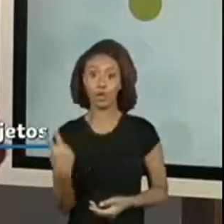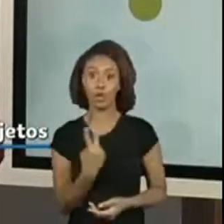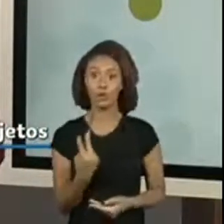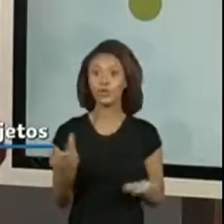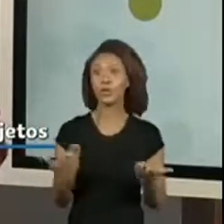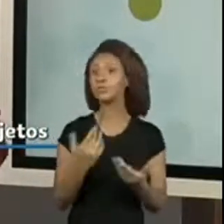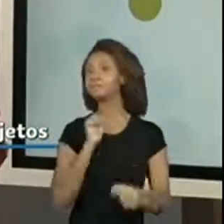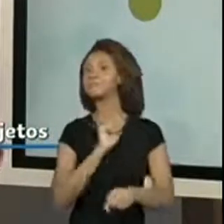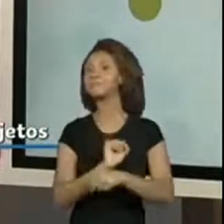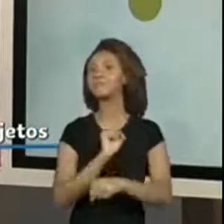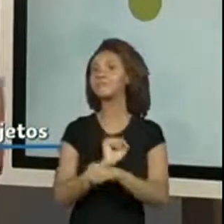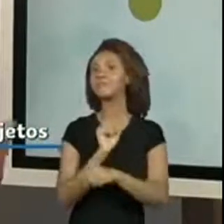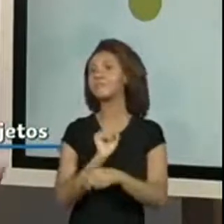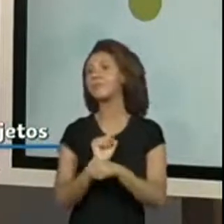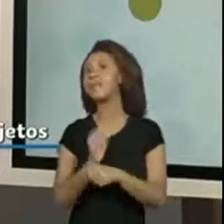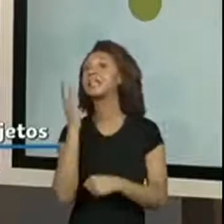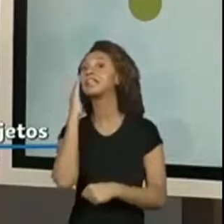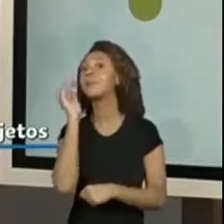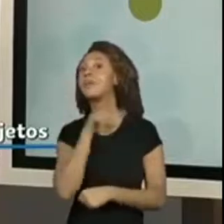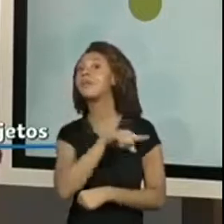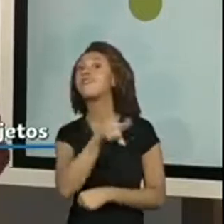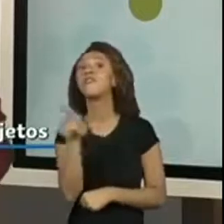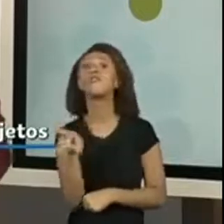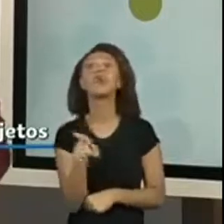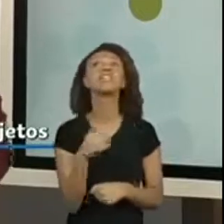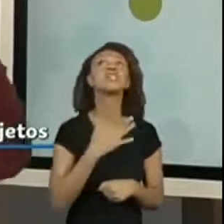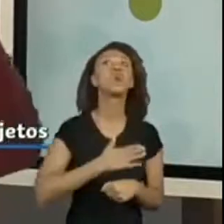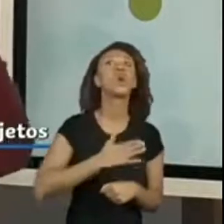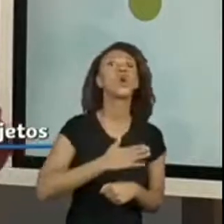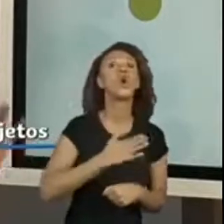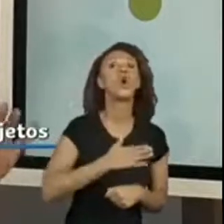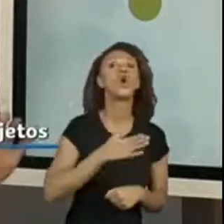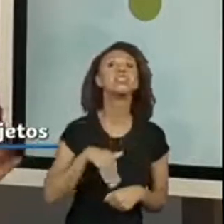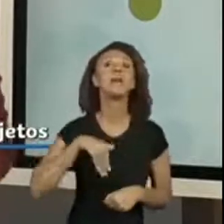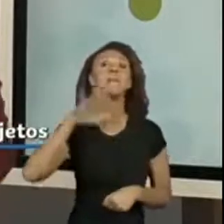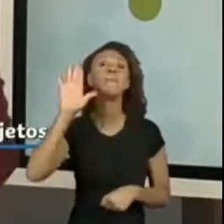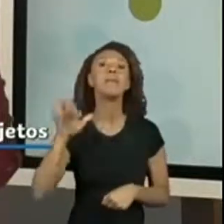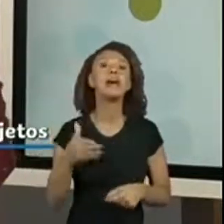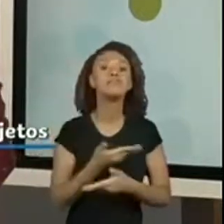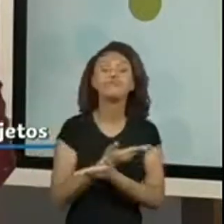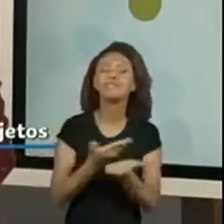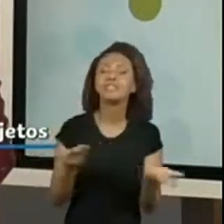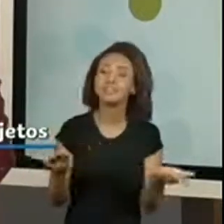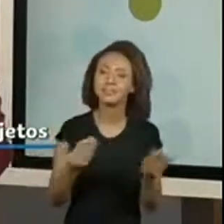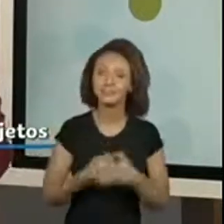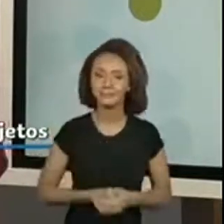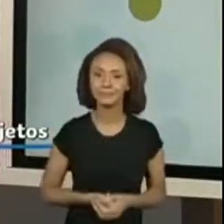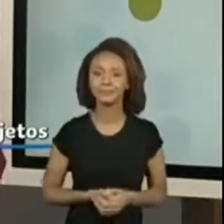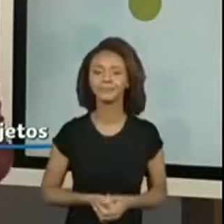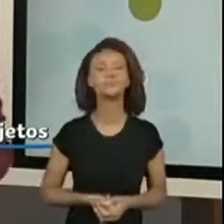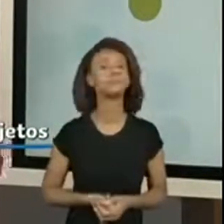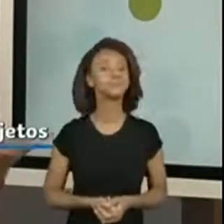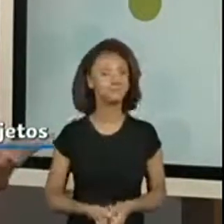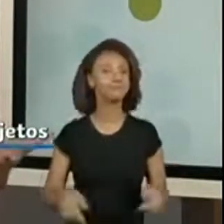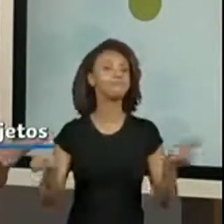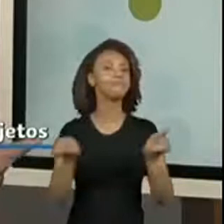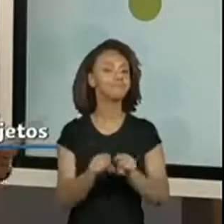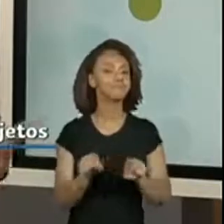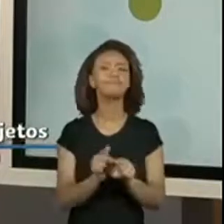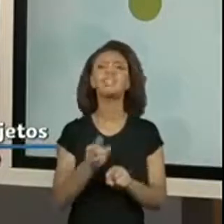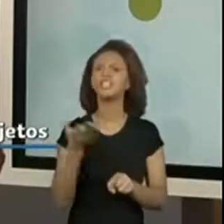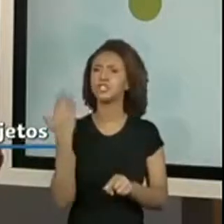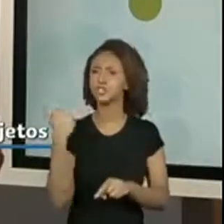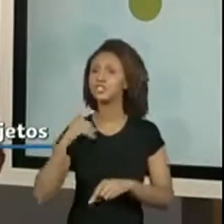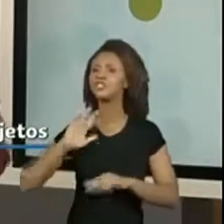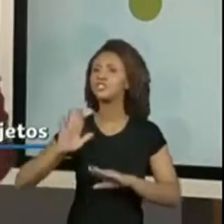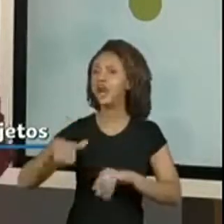esperando para saber quais são os gostos de vocês pequenos e pequenas que nos acompanham. E a gente já conversou